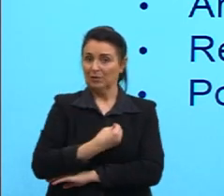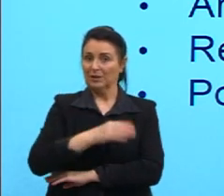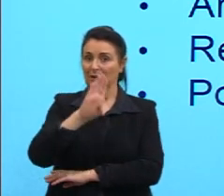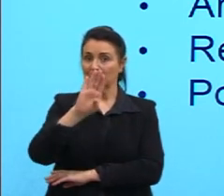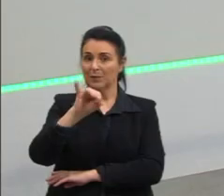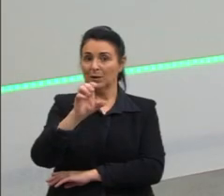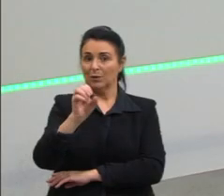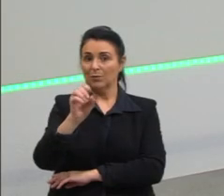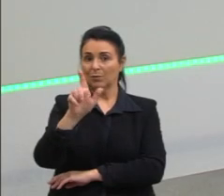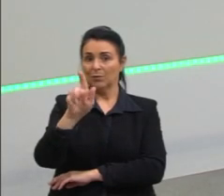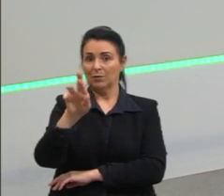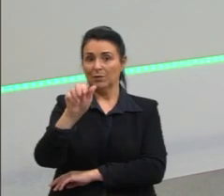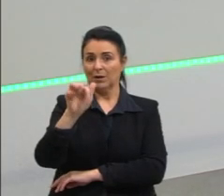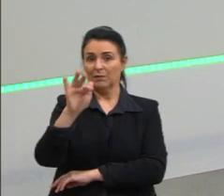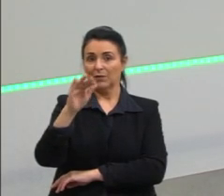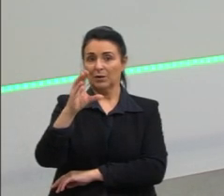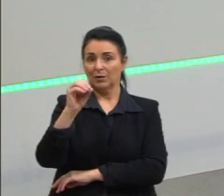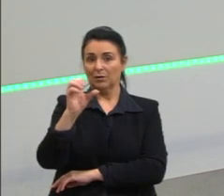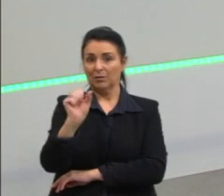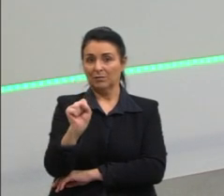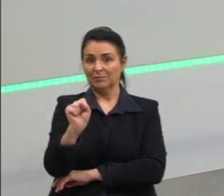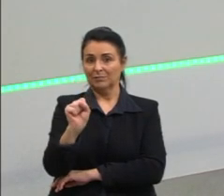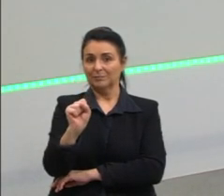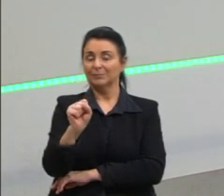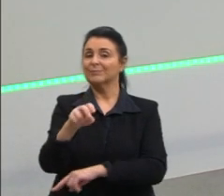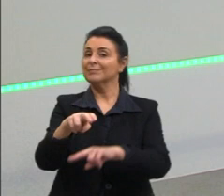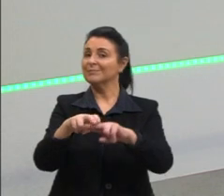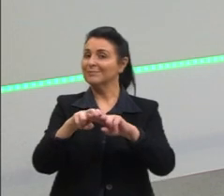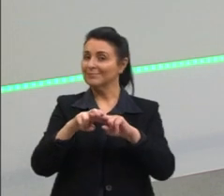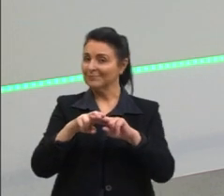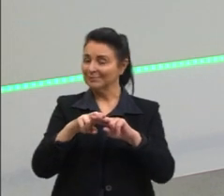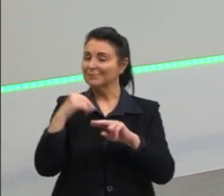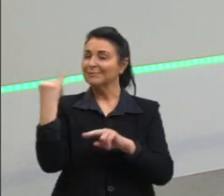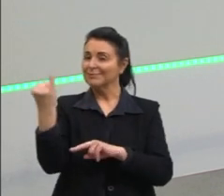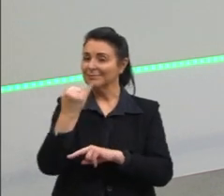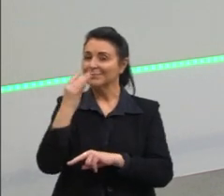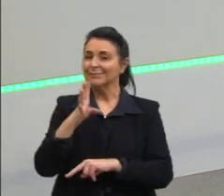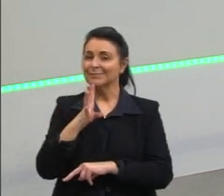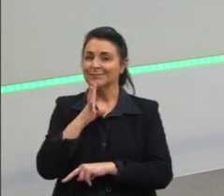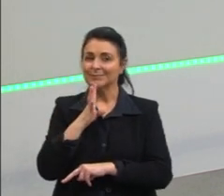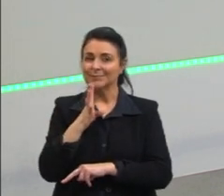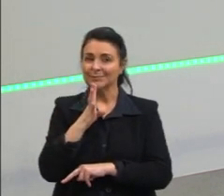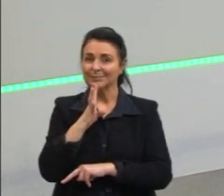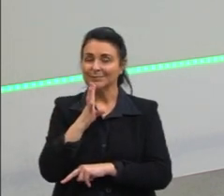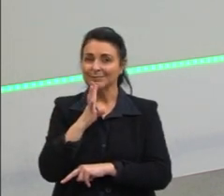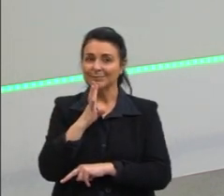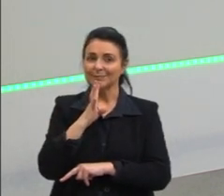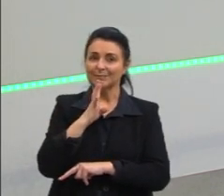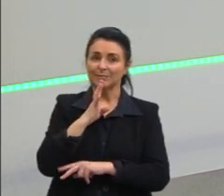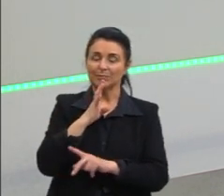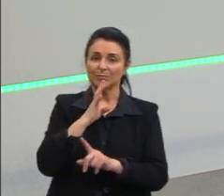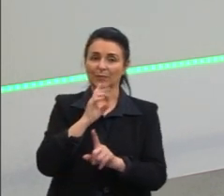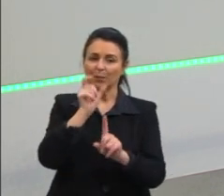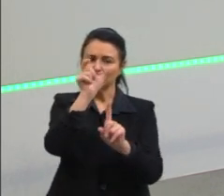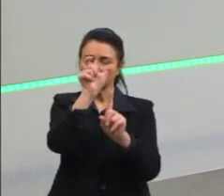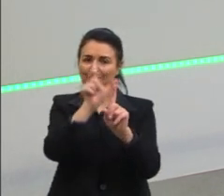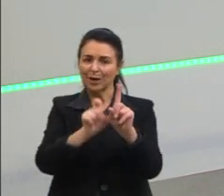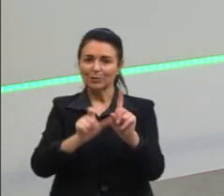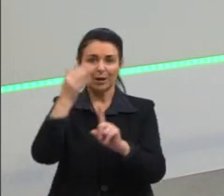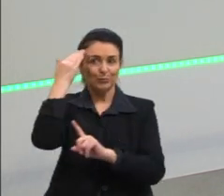atenção de vocês, porque é necessário conhecer sobre personalidades